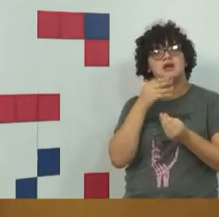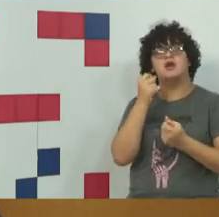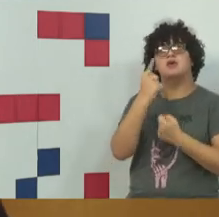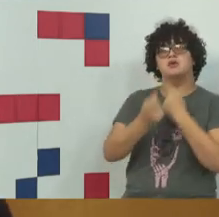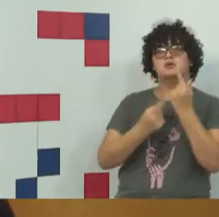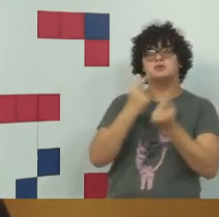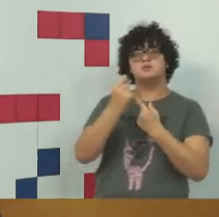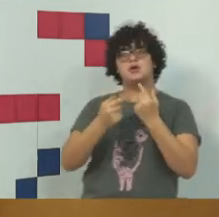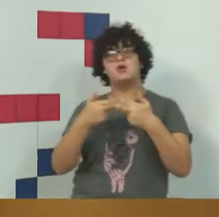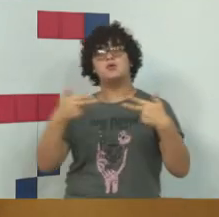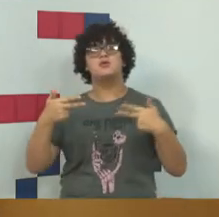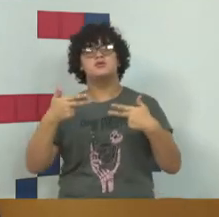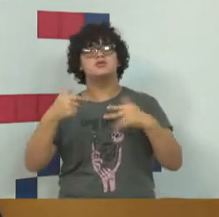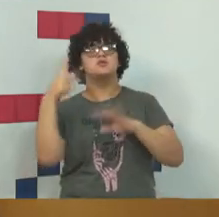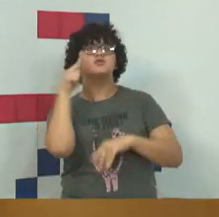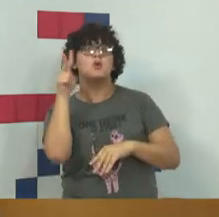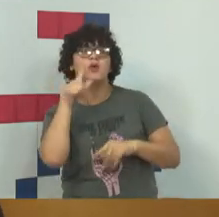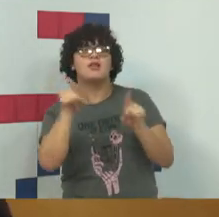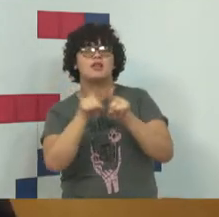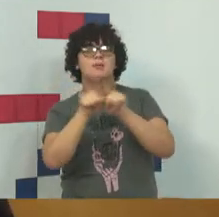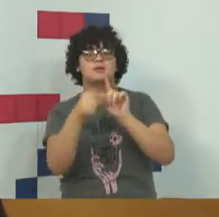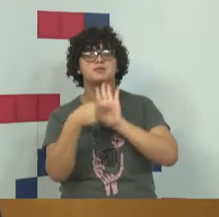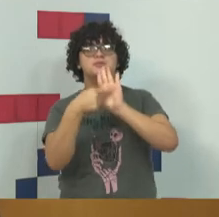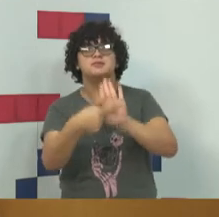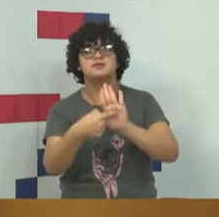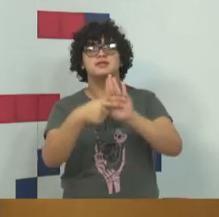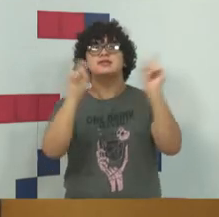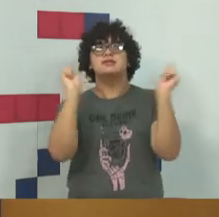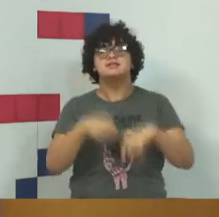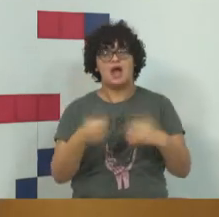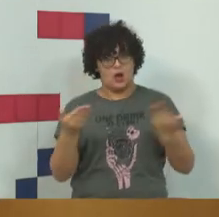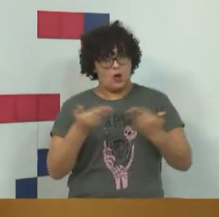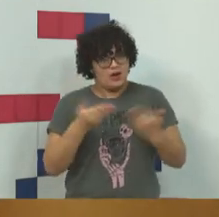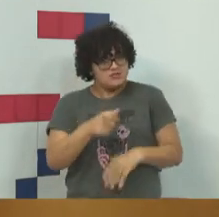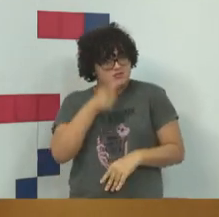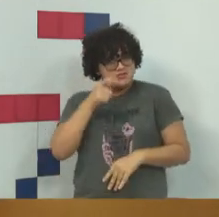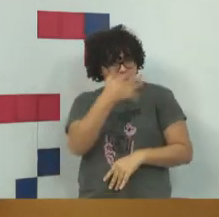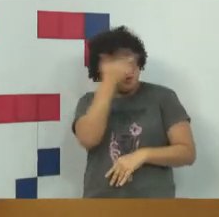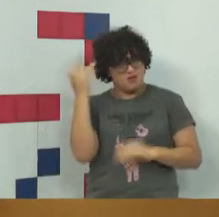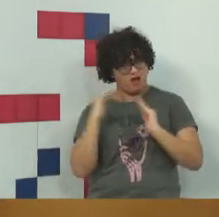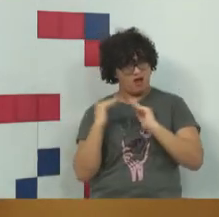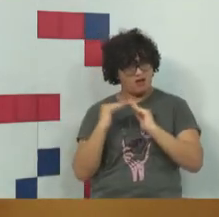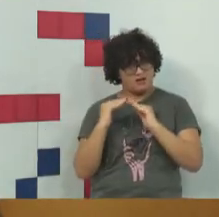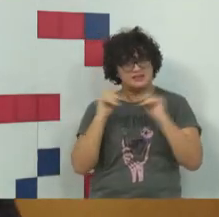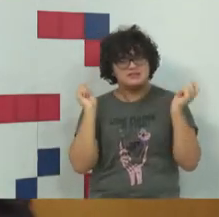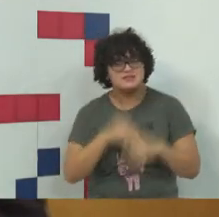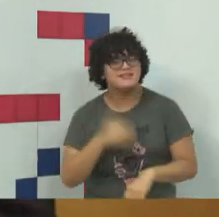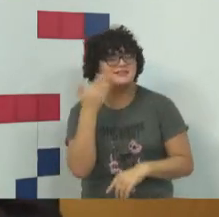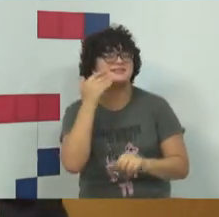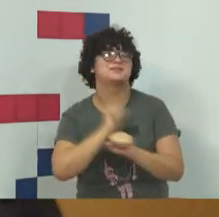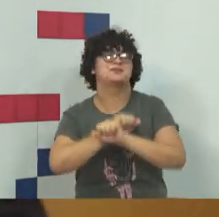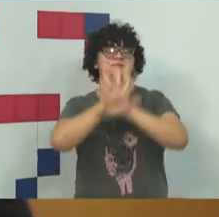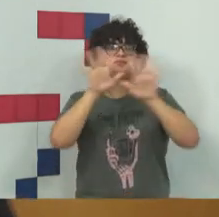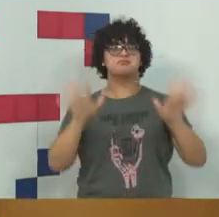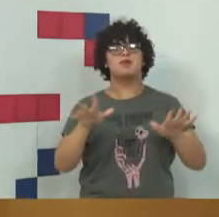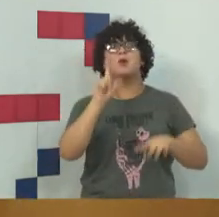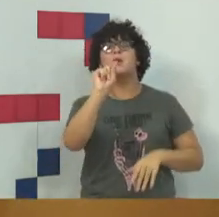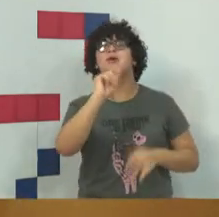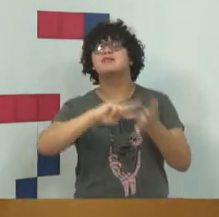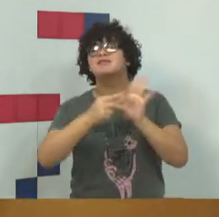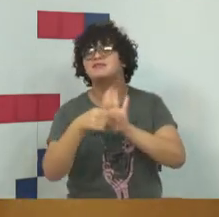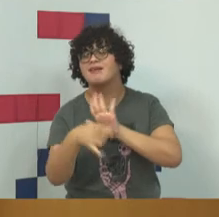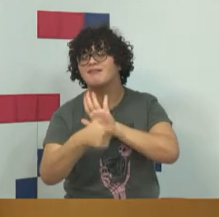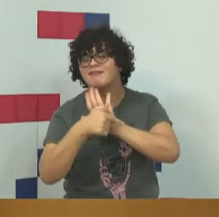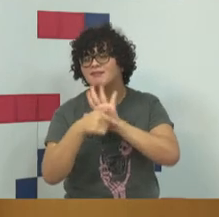aspecto histórico, uma classificação, conceitos, para quem está assistindo em casa entender com exatidão o que, afinal, é crime